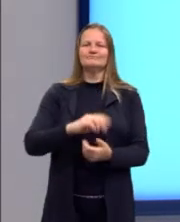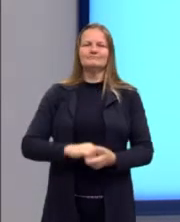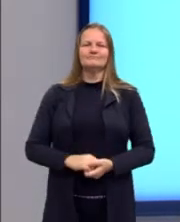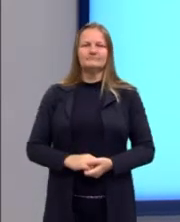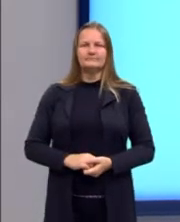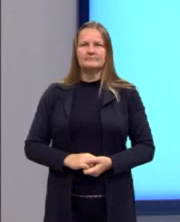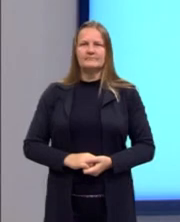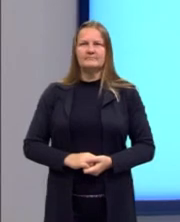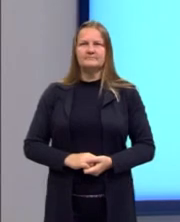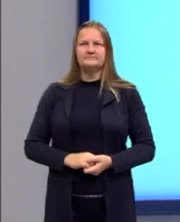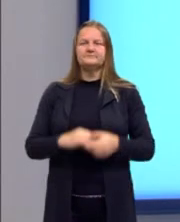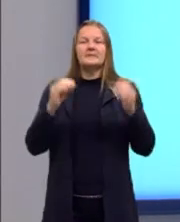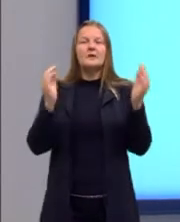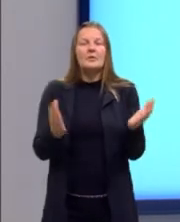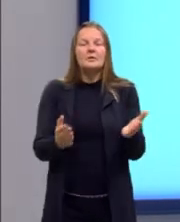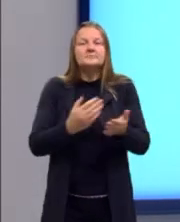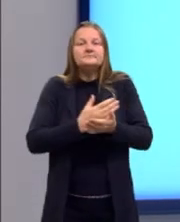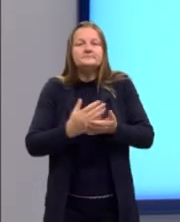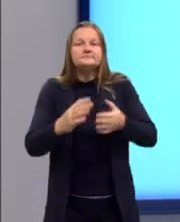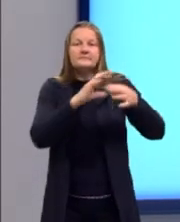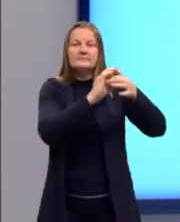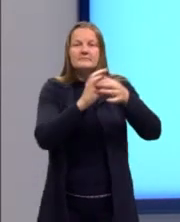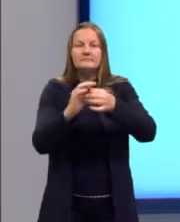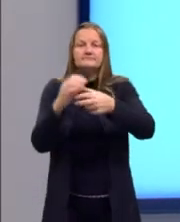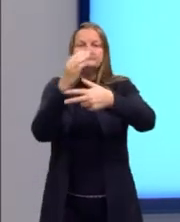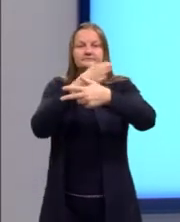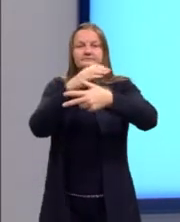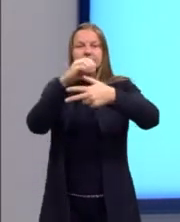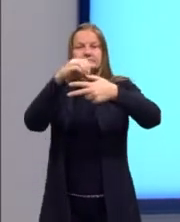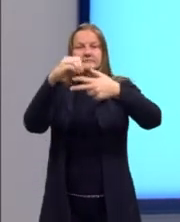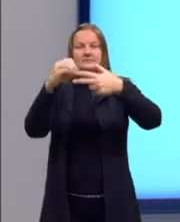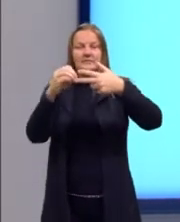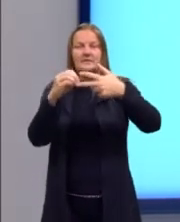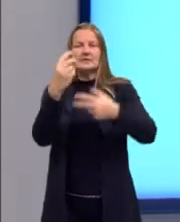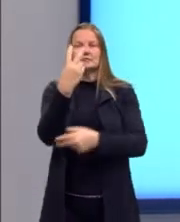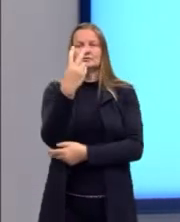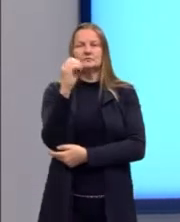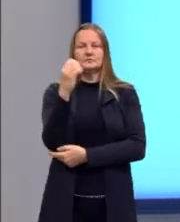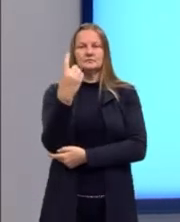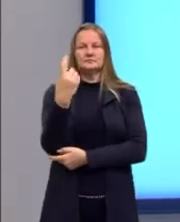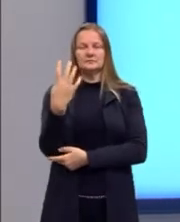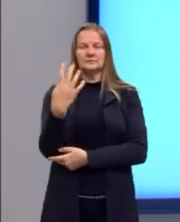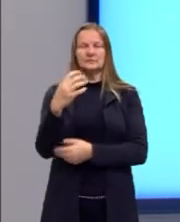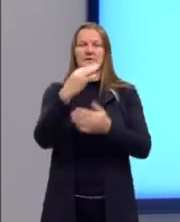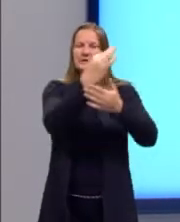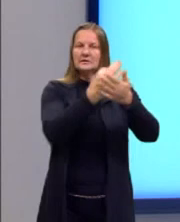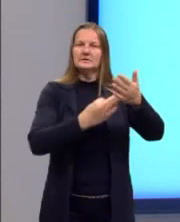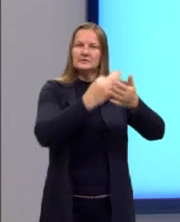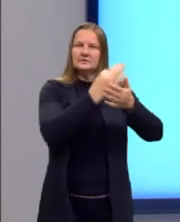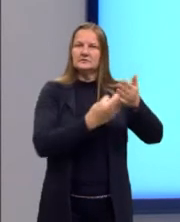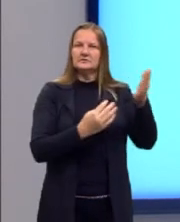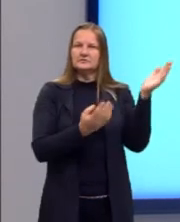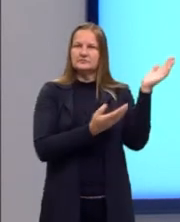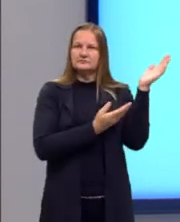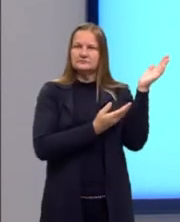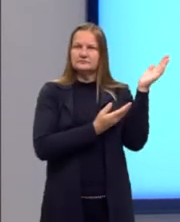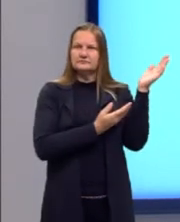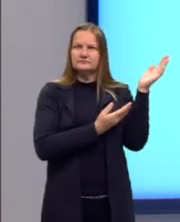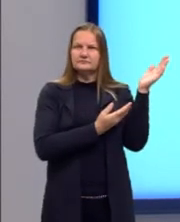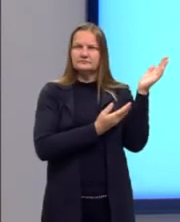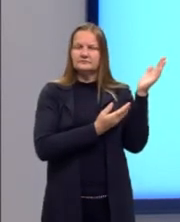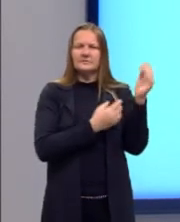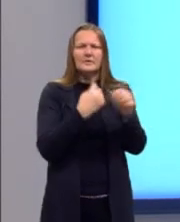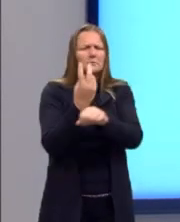agora, a gente parte para a nossa questão 26 do Enem 2014. Vou ler, então, o texto para vocês. Em busca de